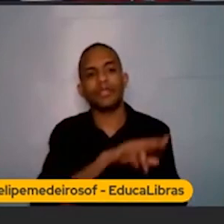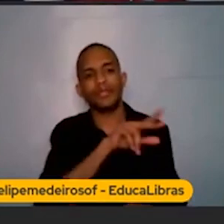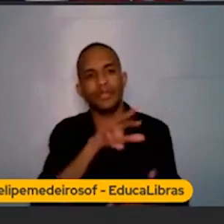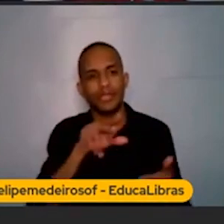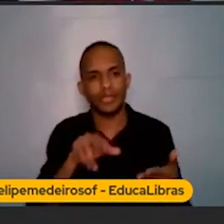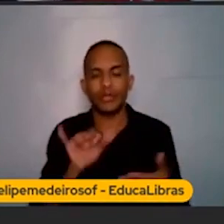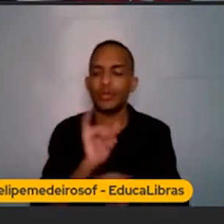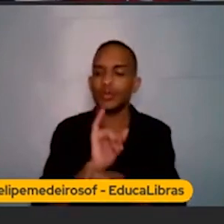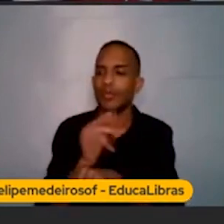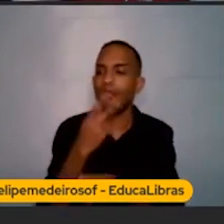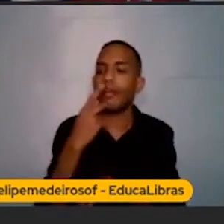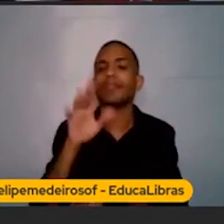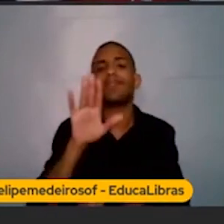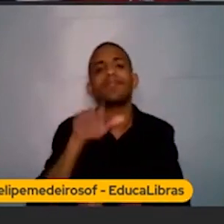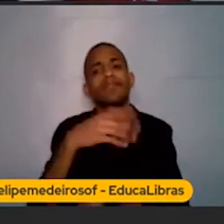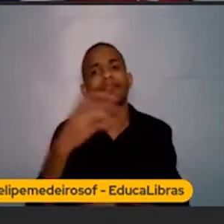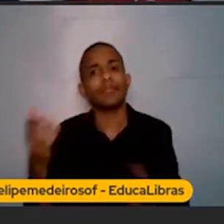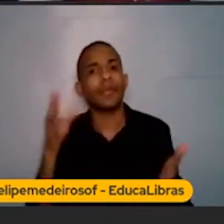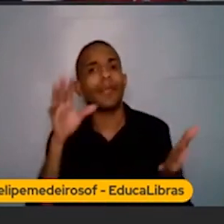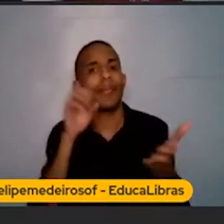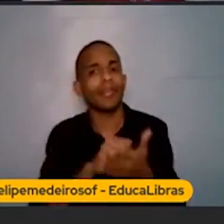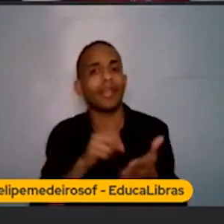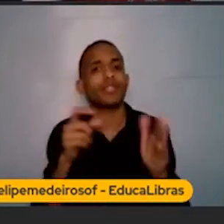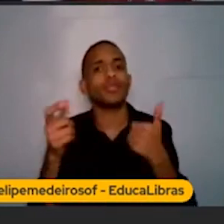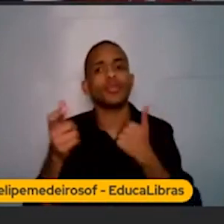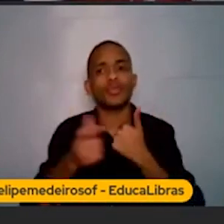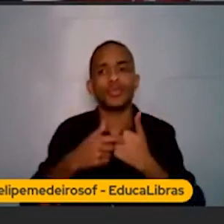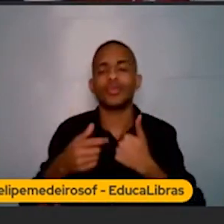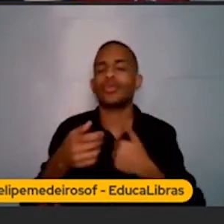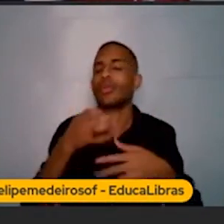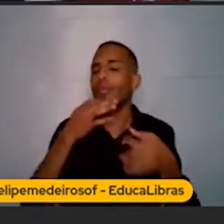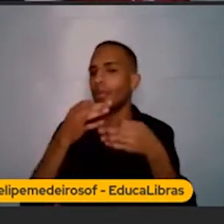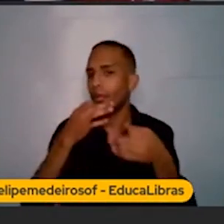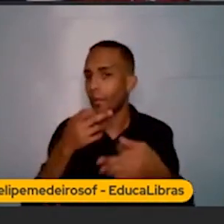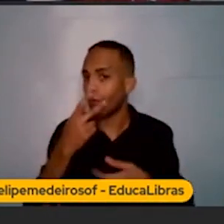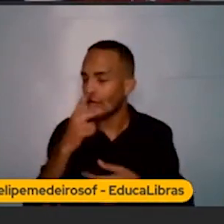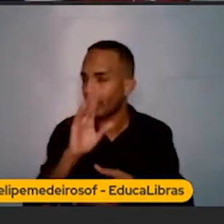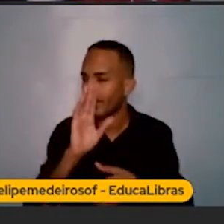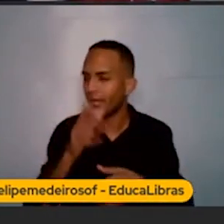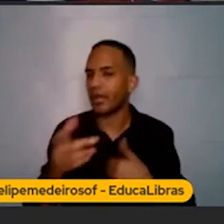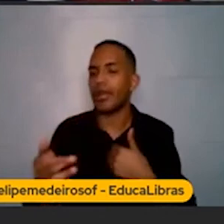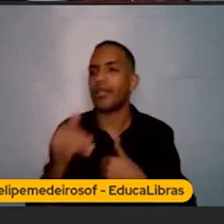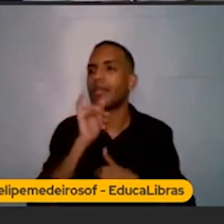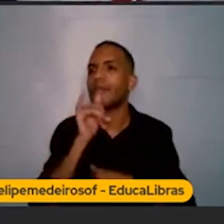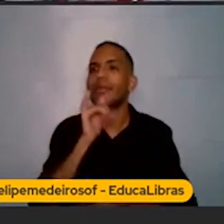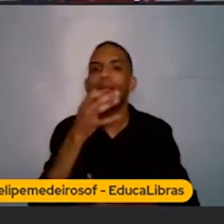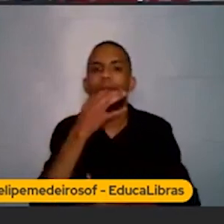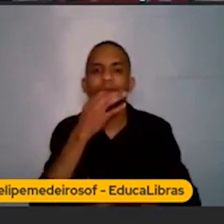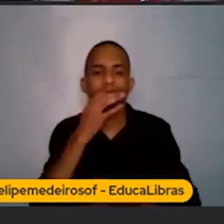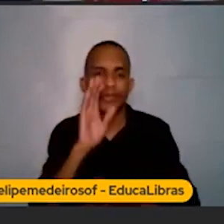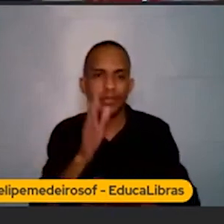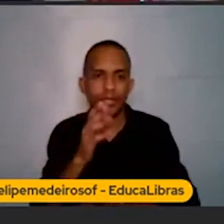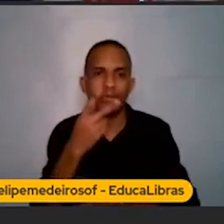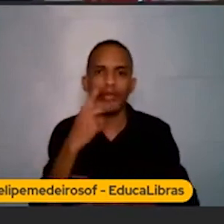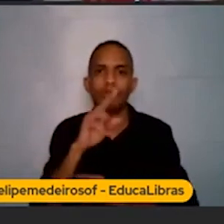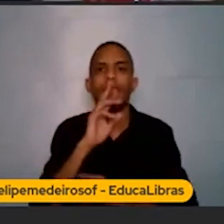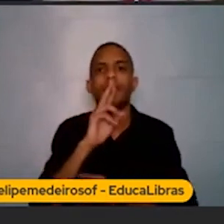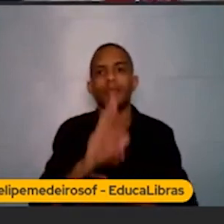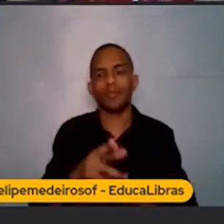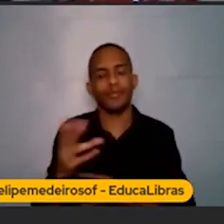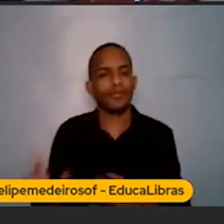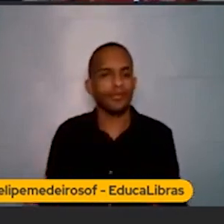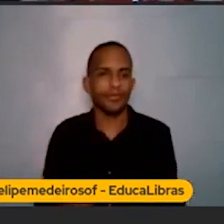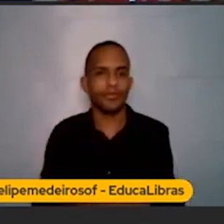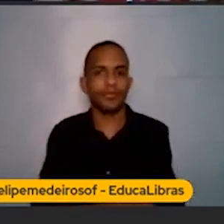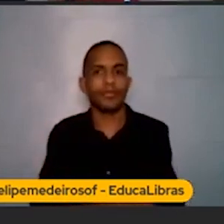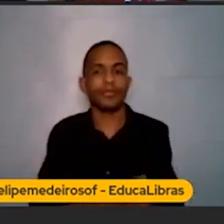né? Quando encerram o vídeo, vão dizer assim, ah, se inscreva, curta e comente. Quando você comenta, vamos supor que a pessoa acaba comentando, você responde o comentário.